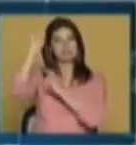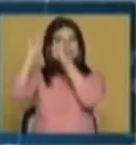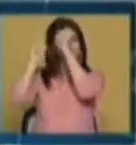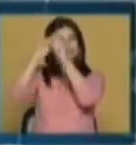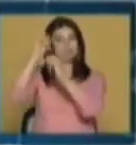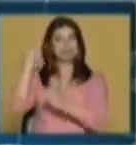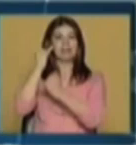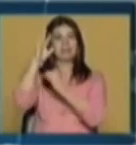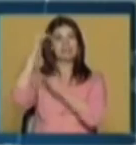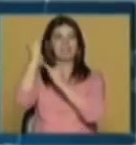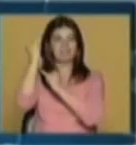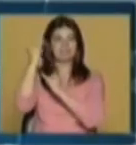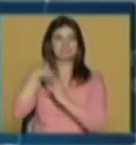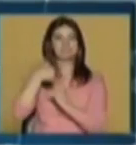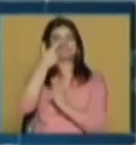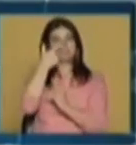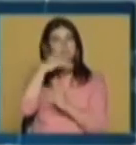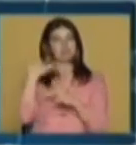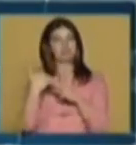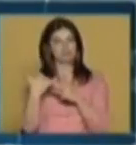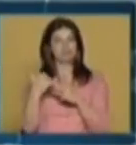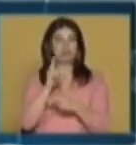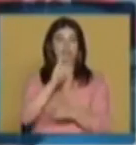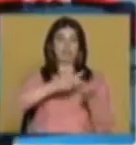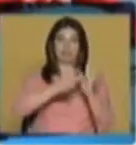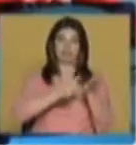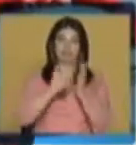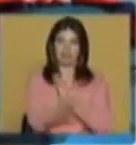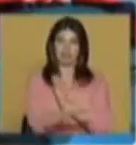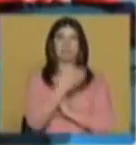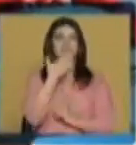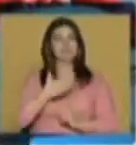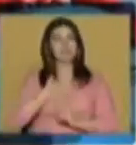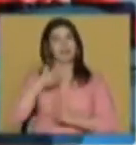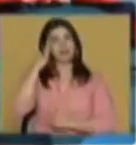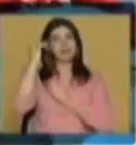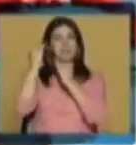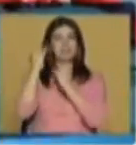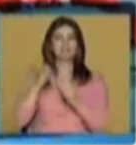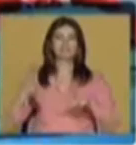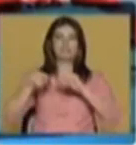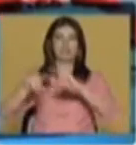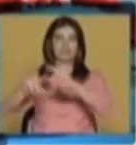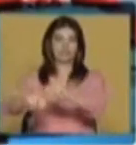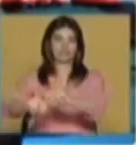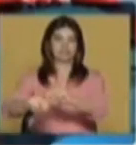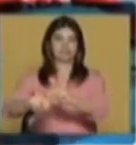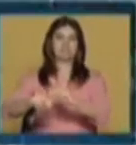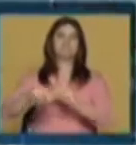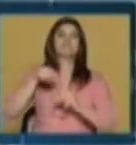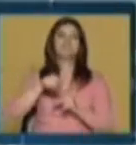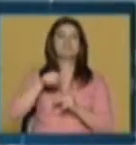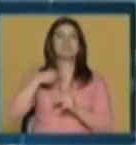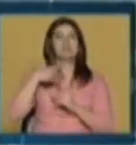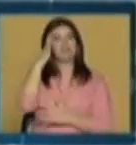Eu preferiria, talvez, a segunda definição, que é usar as tecnologias para ser criativo, para criar. Independentemente se aquilo que